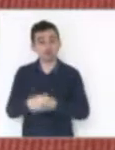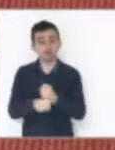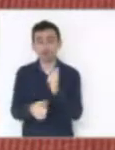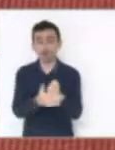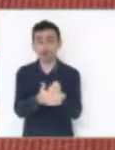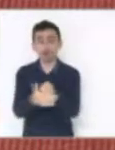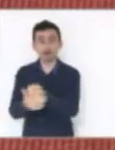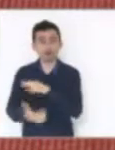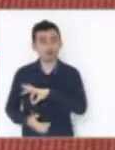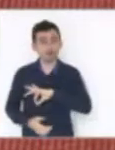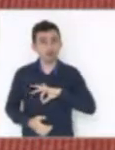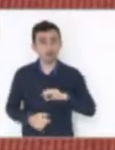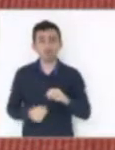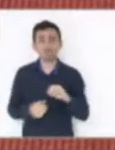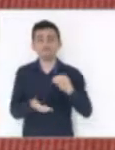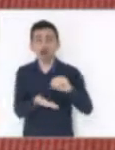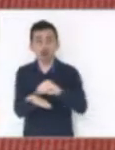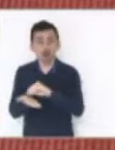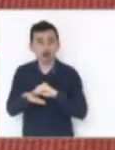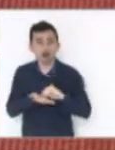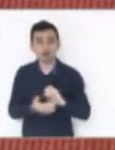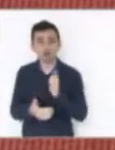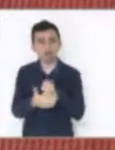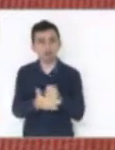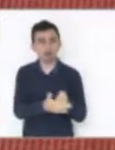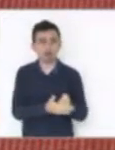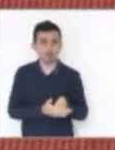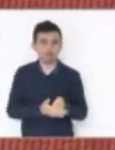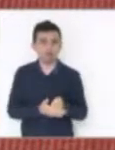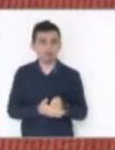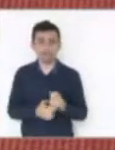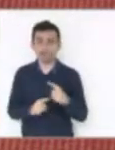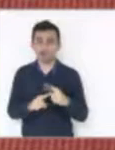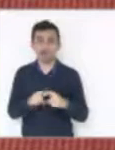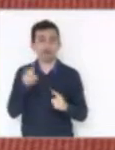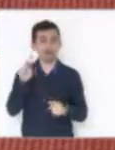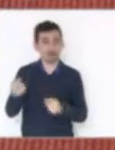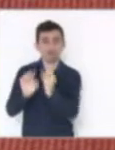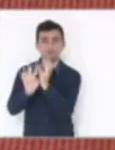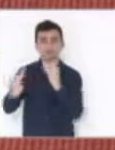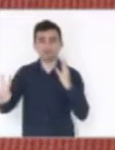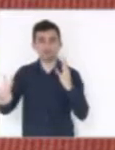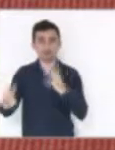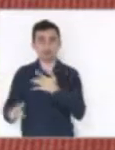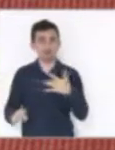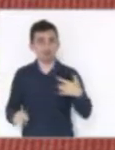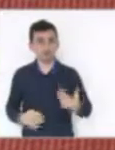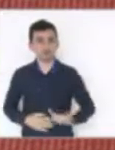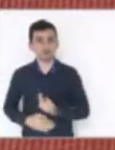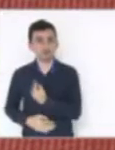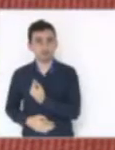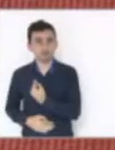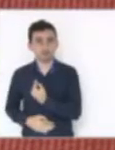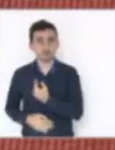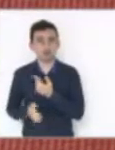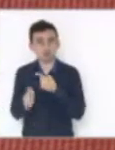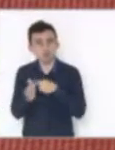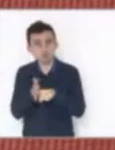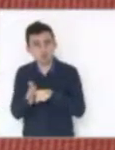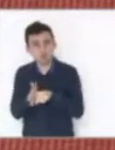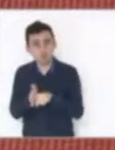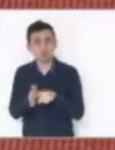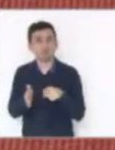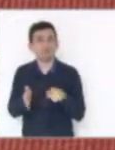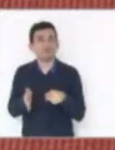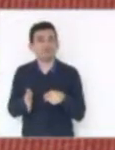e resolver as carências da saúde porque quem está na fila para uma cirurgia, para uma consulta especializada, para um